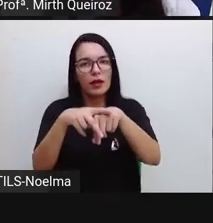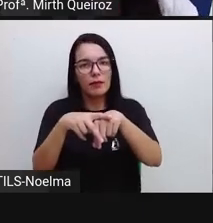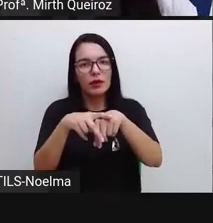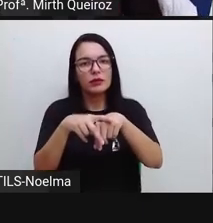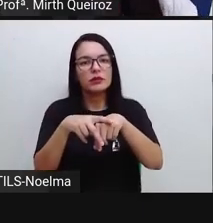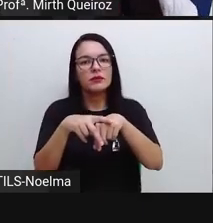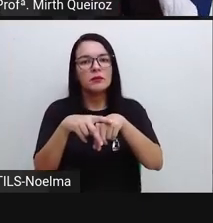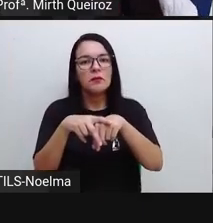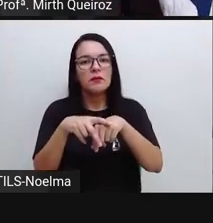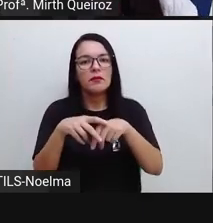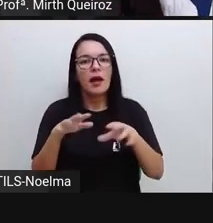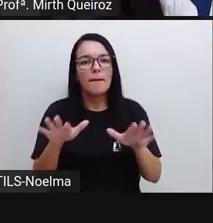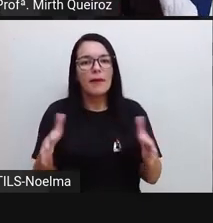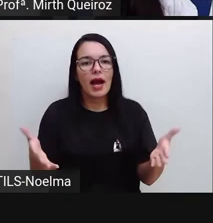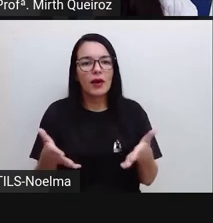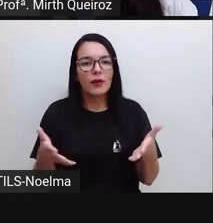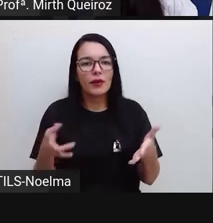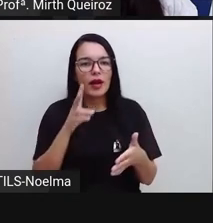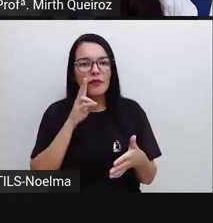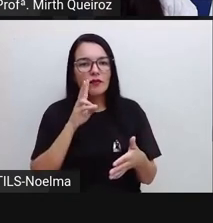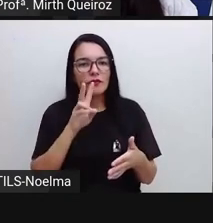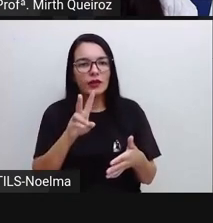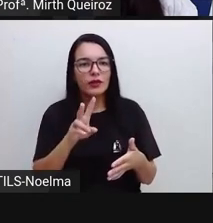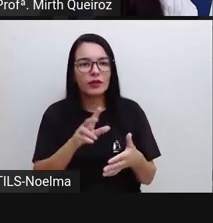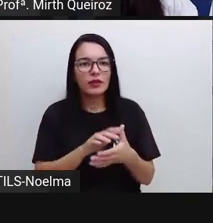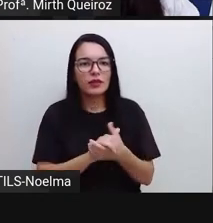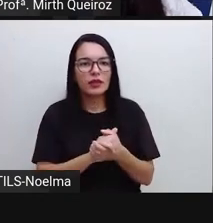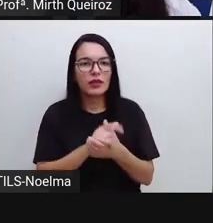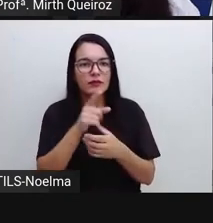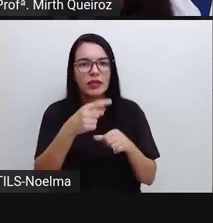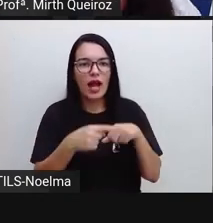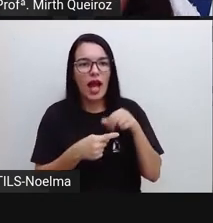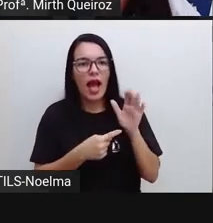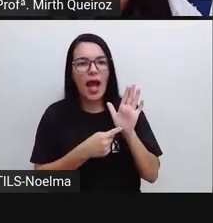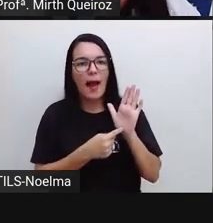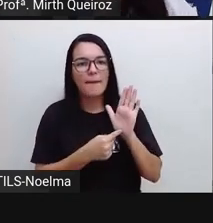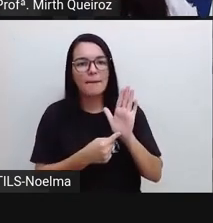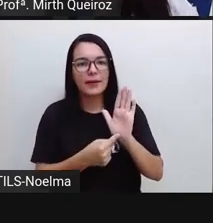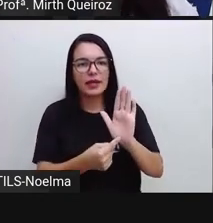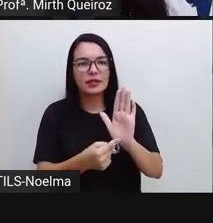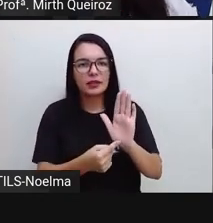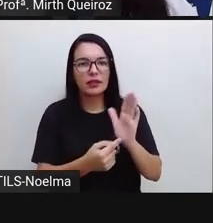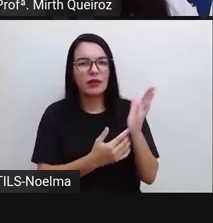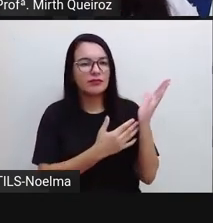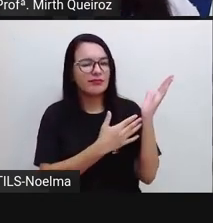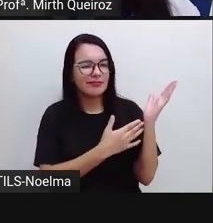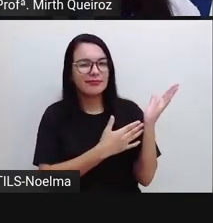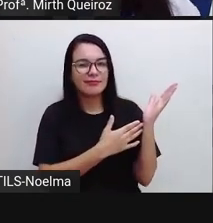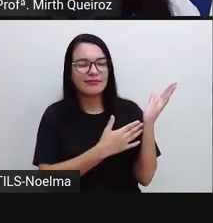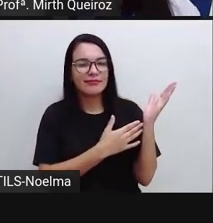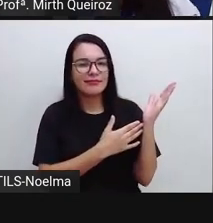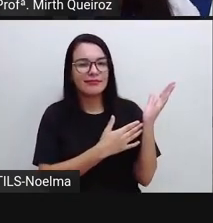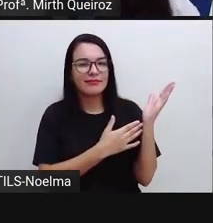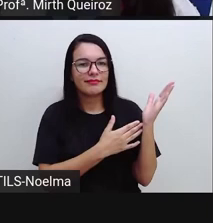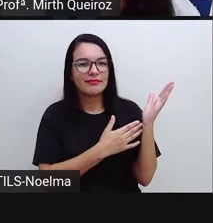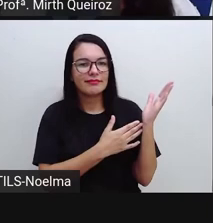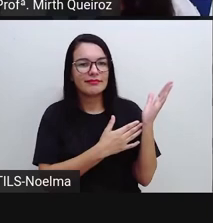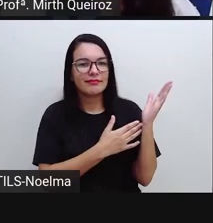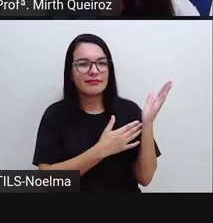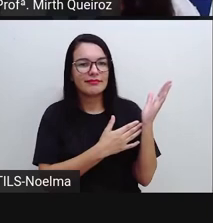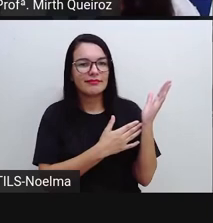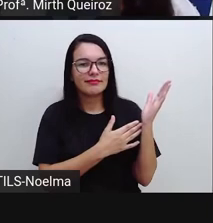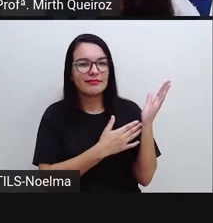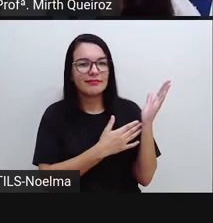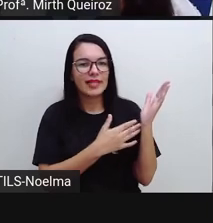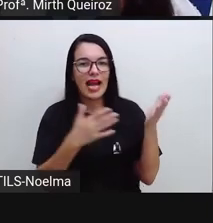mas, por agora, eu quero apresentar para vocês uma forma e agora vai ser